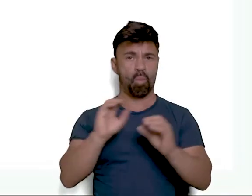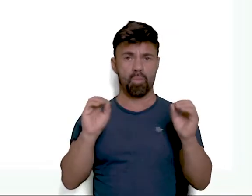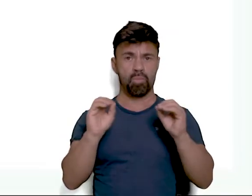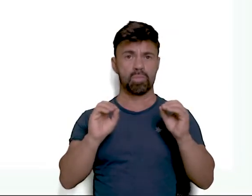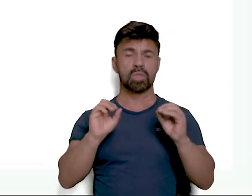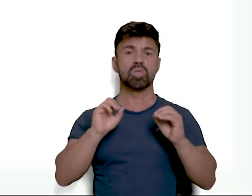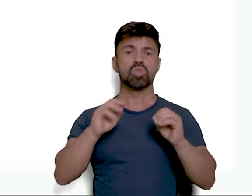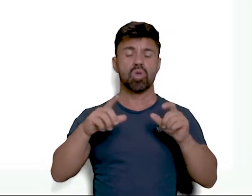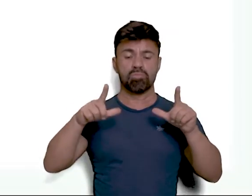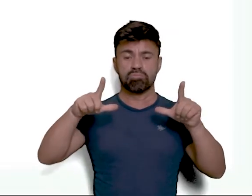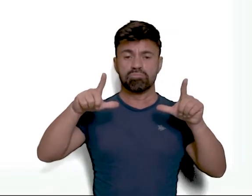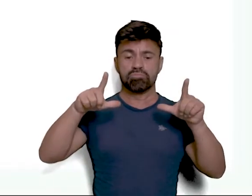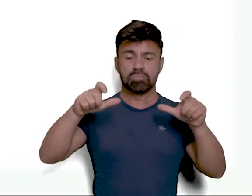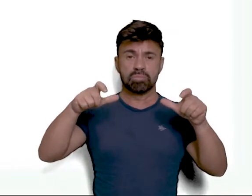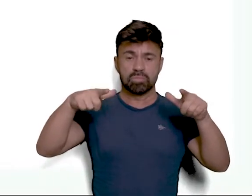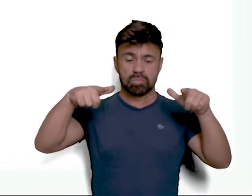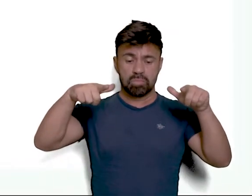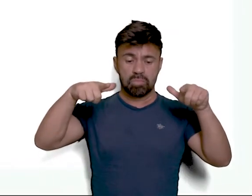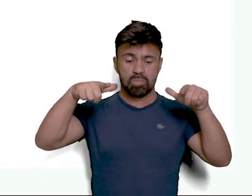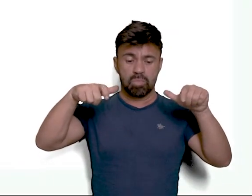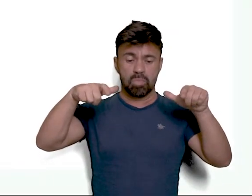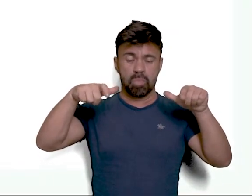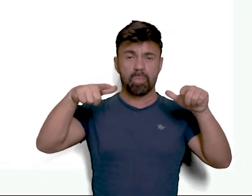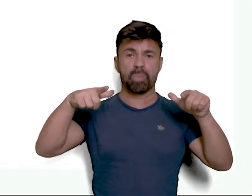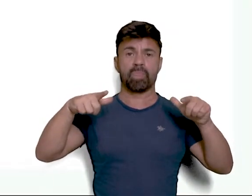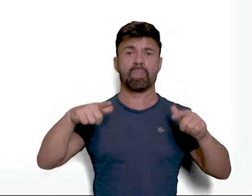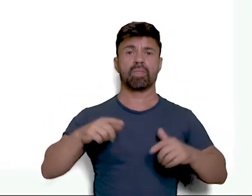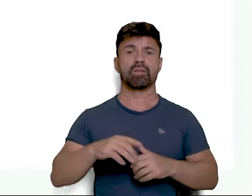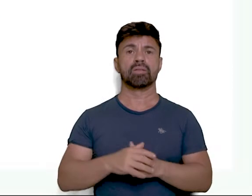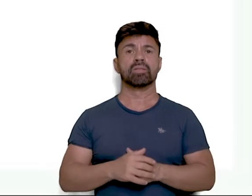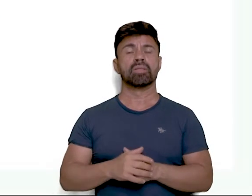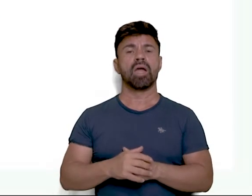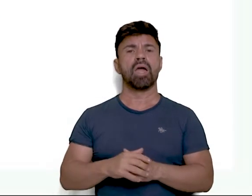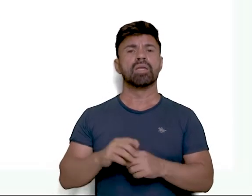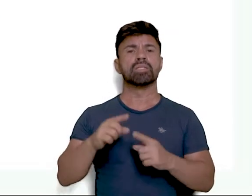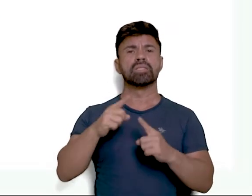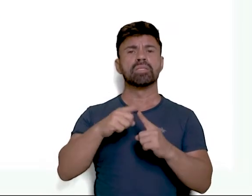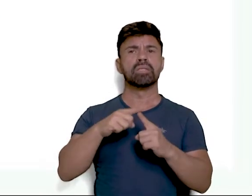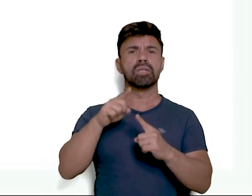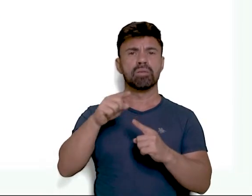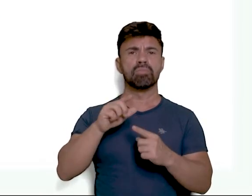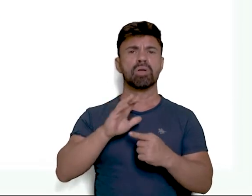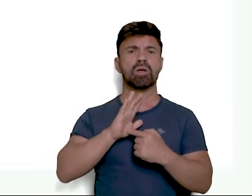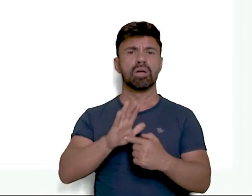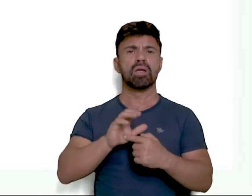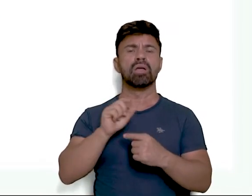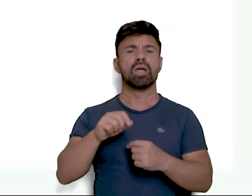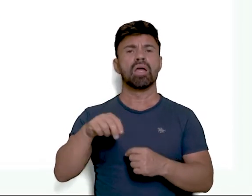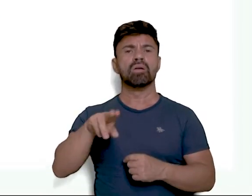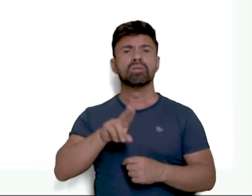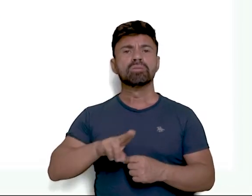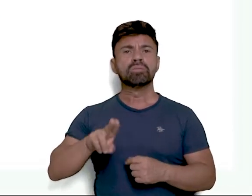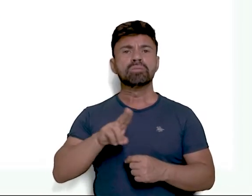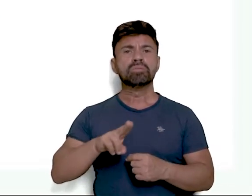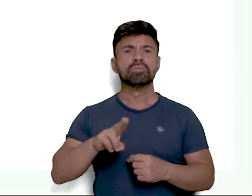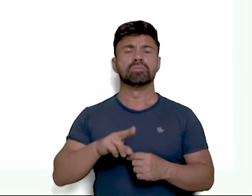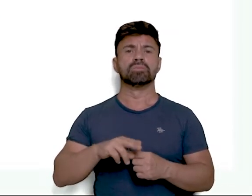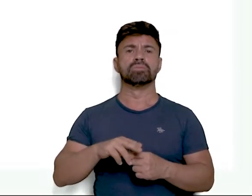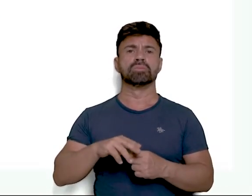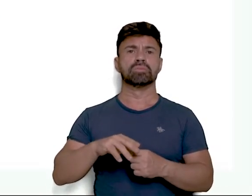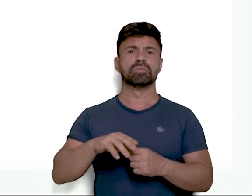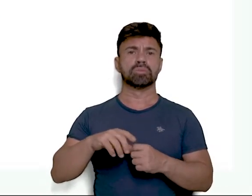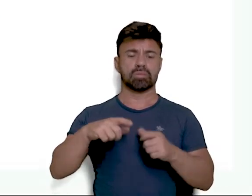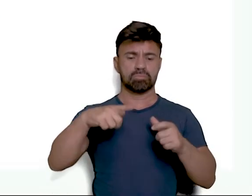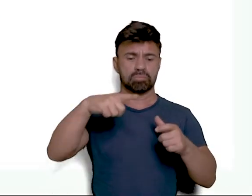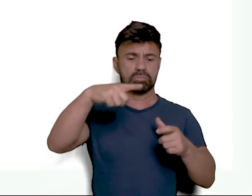ela é uma imagem azimutal tirada de cima para baixo, imagem satélite. Esse tipo de recurso de projeção são utilizados nos radares